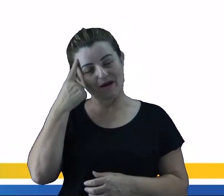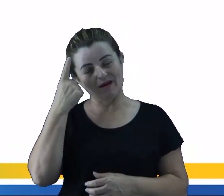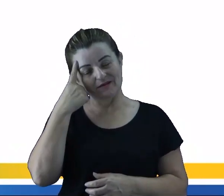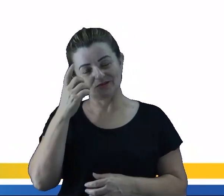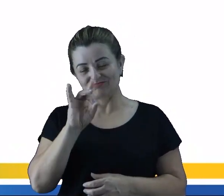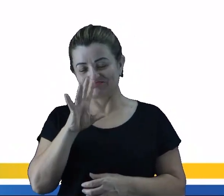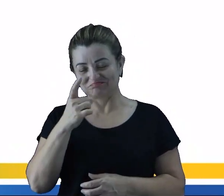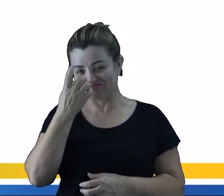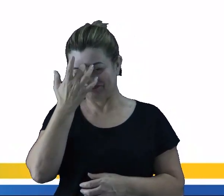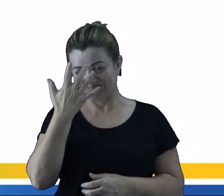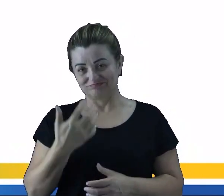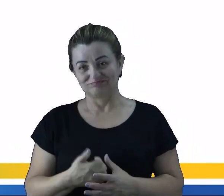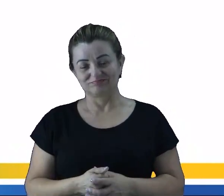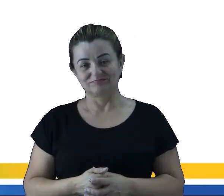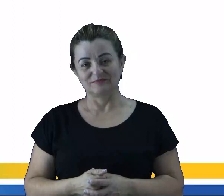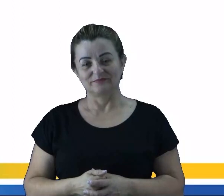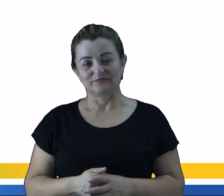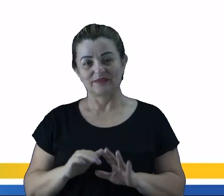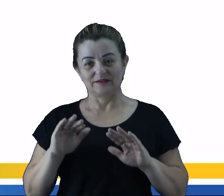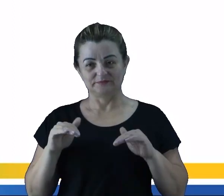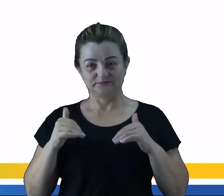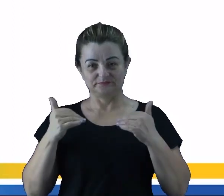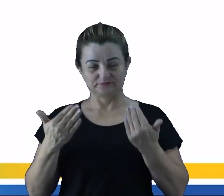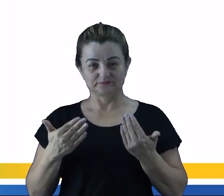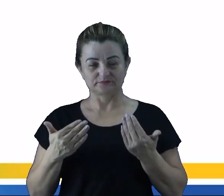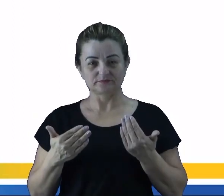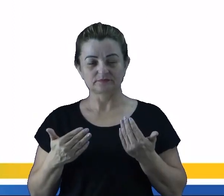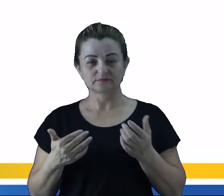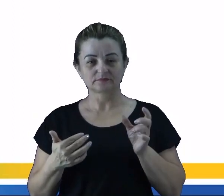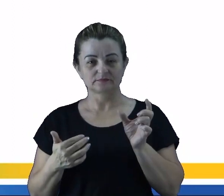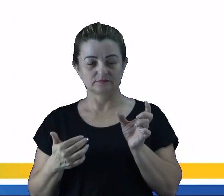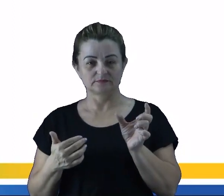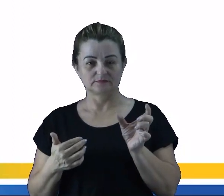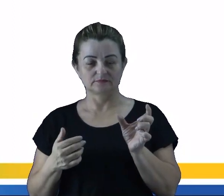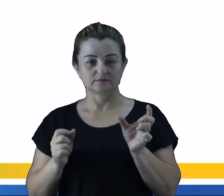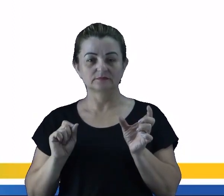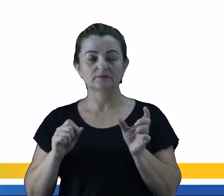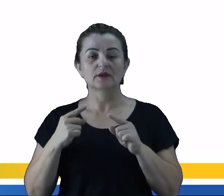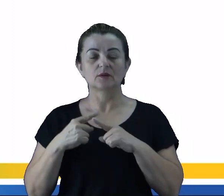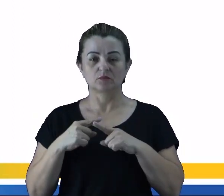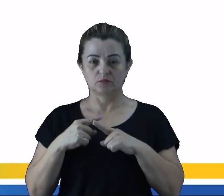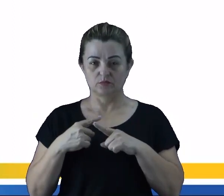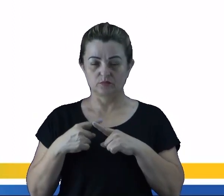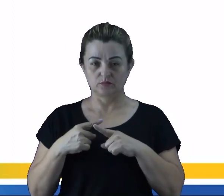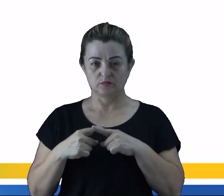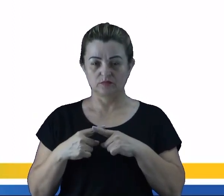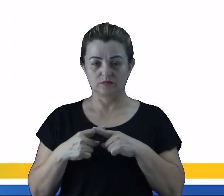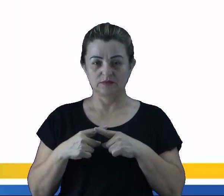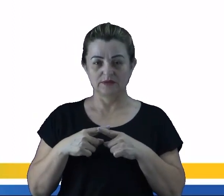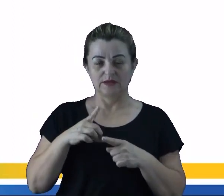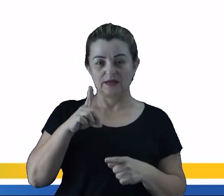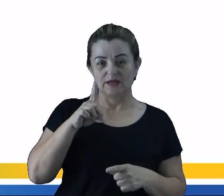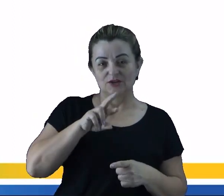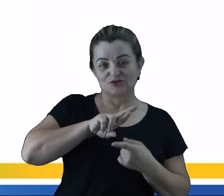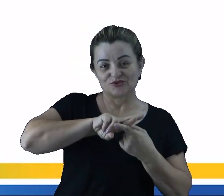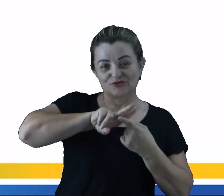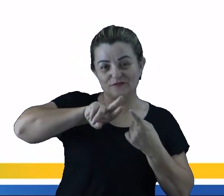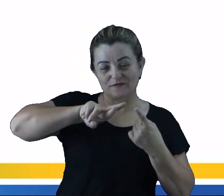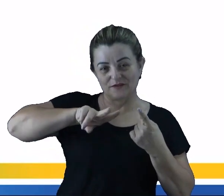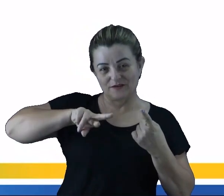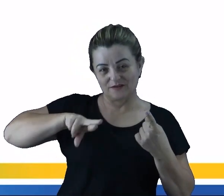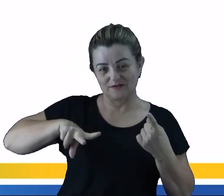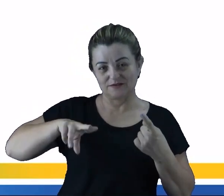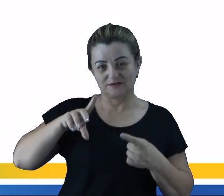um pouquinho. Então, a centrífuga, na centrifugação, a gente falou que ela ocorre por conta da diferença de